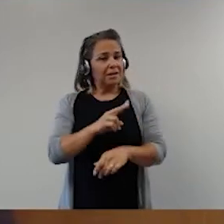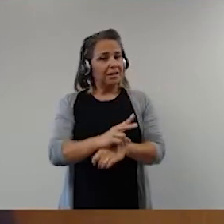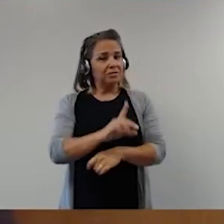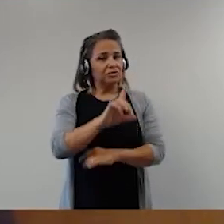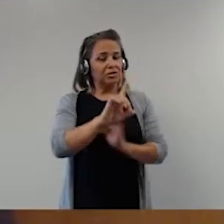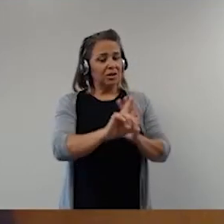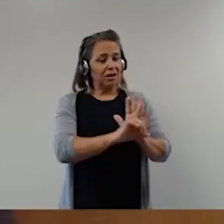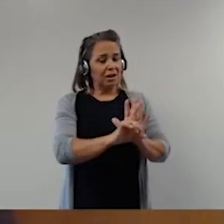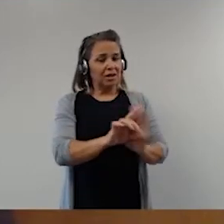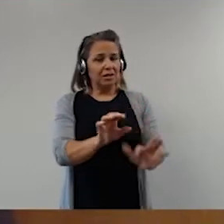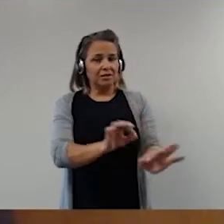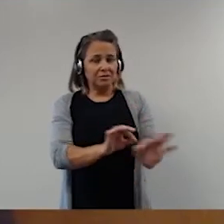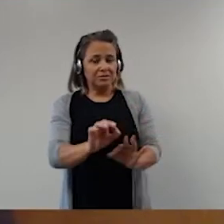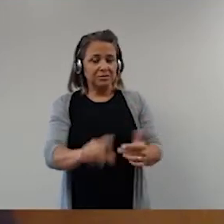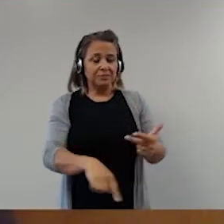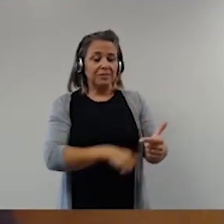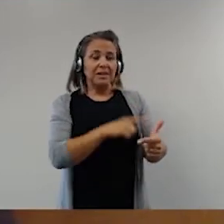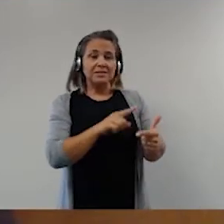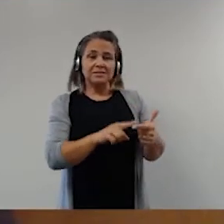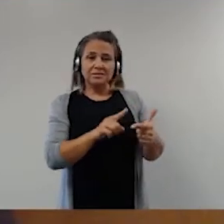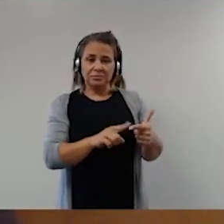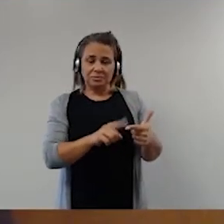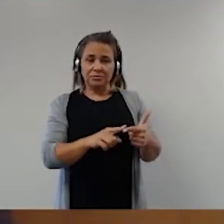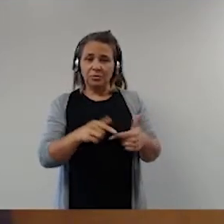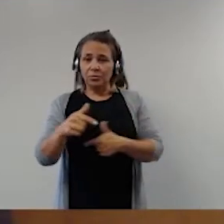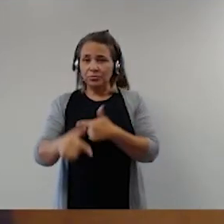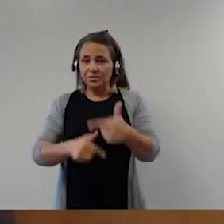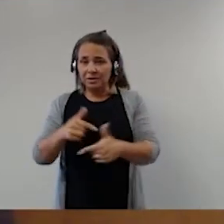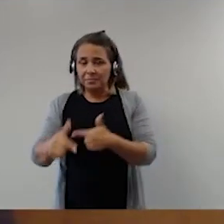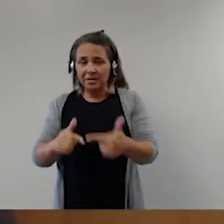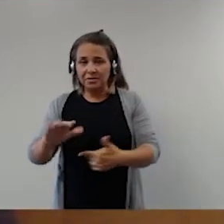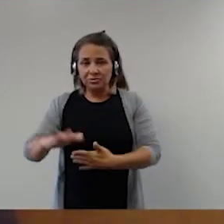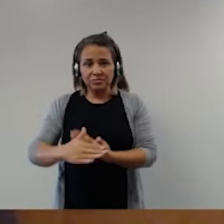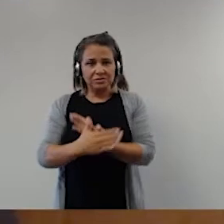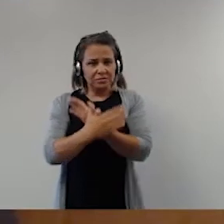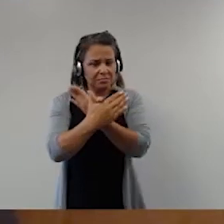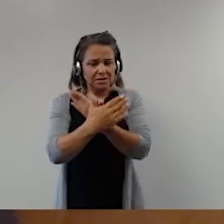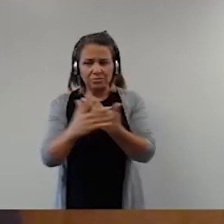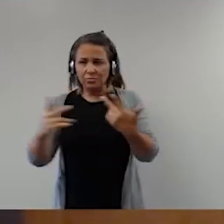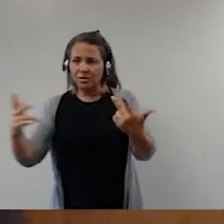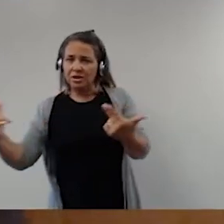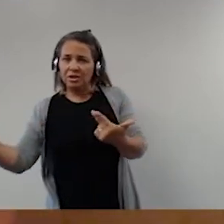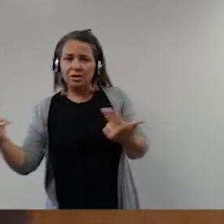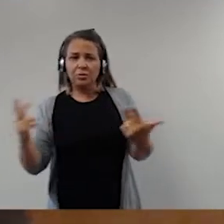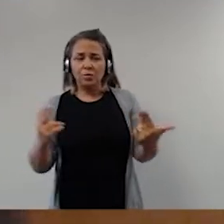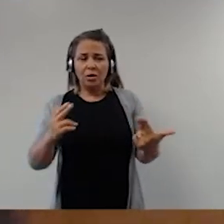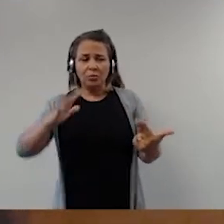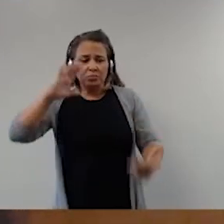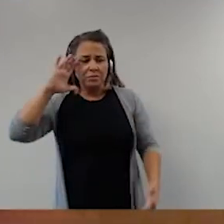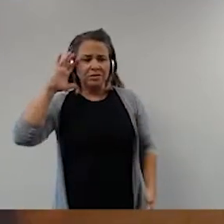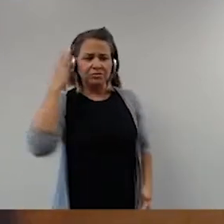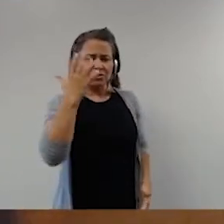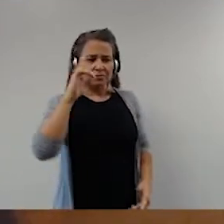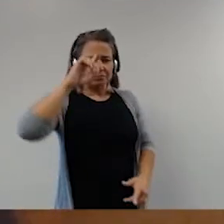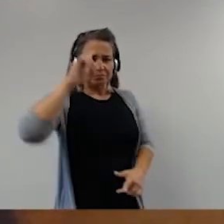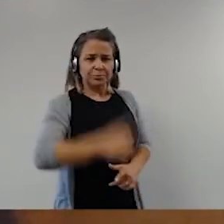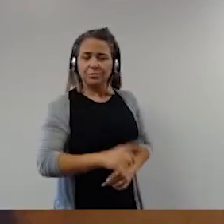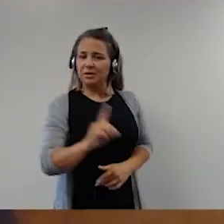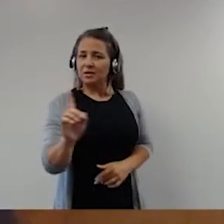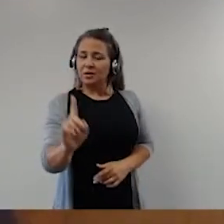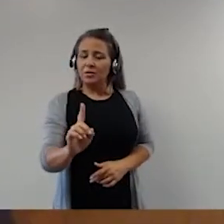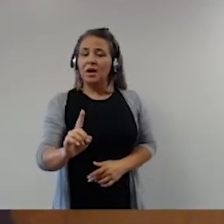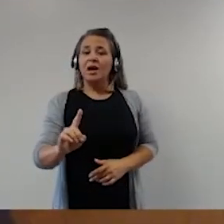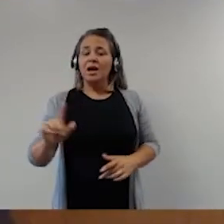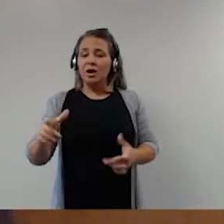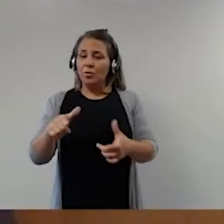Ordem. Em segundo lugar, a atuação das Forças Armadas nunca é como uma instância decisória, é sempre como uma